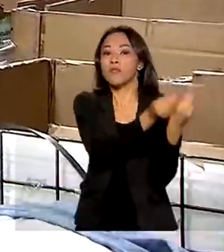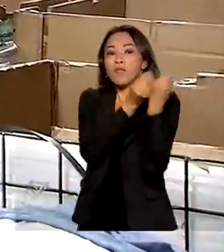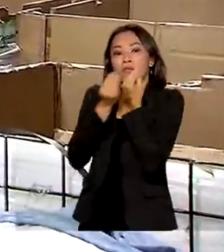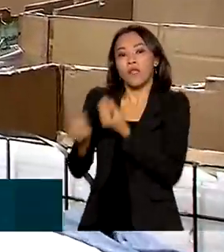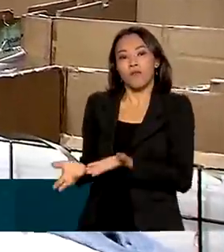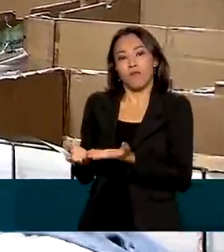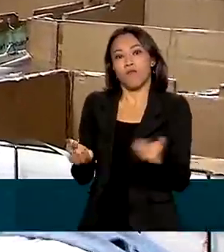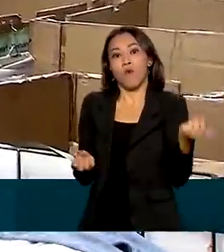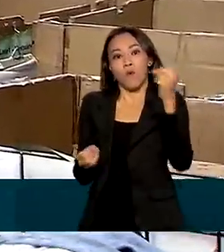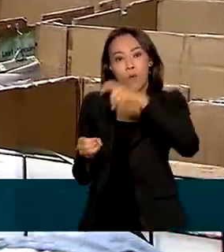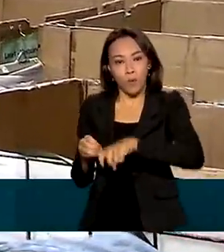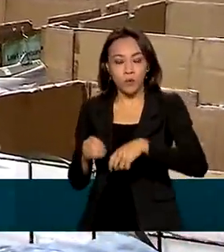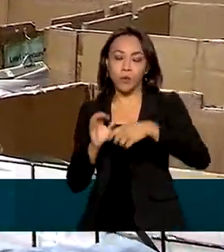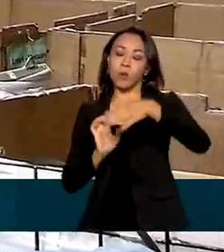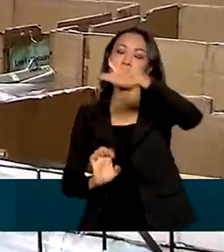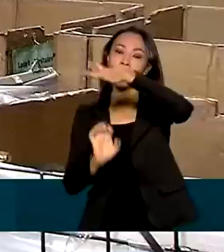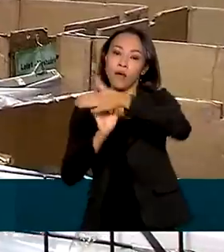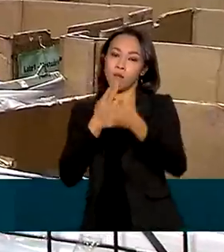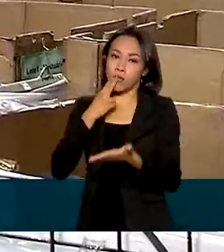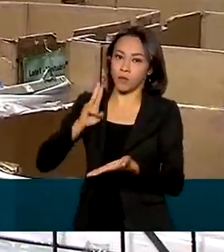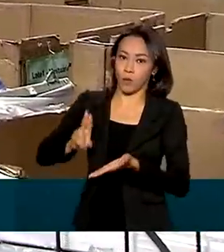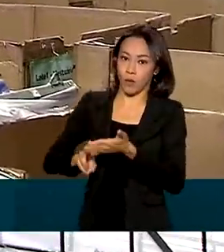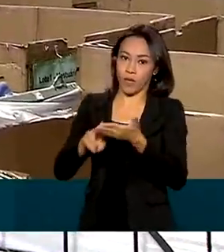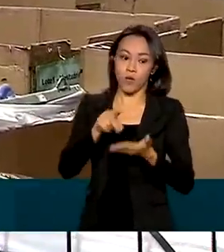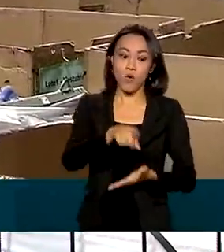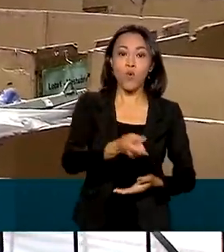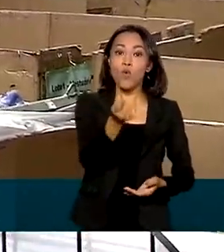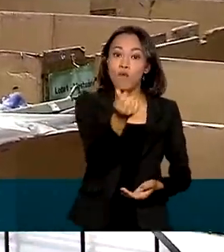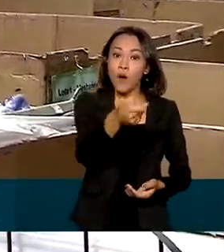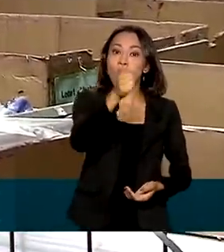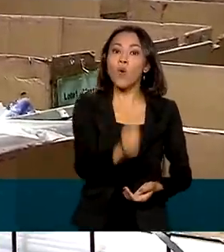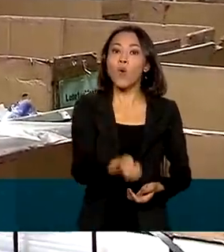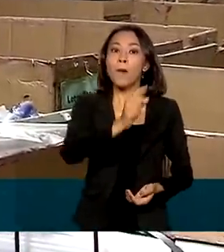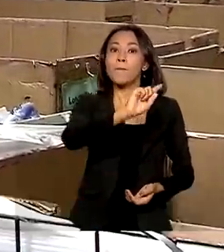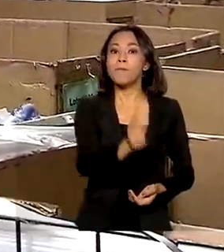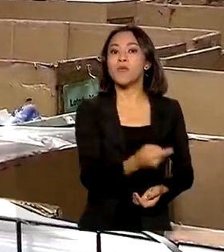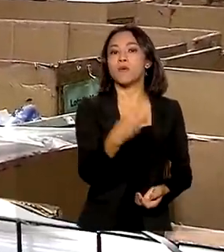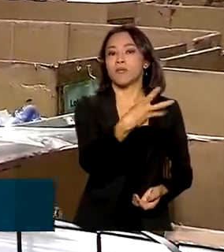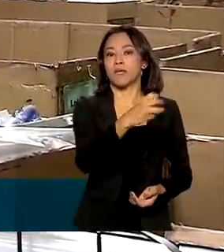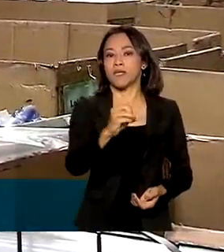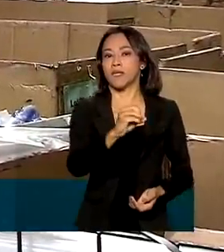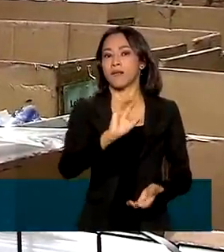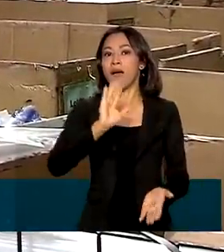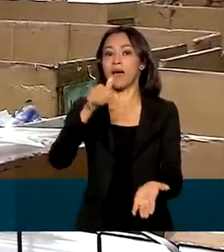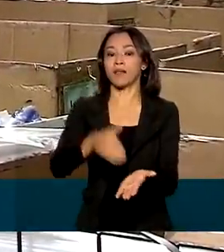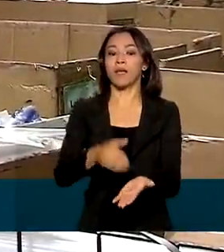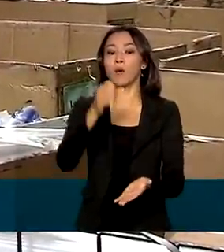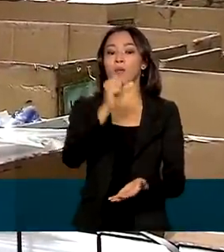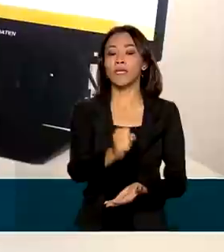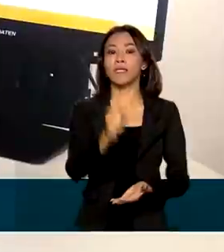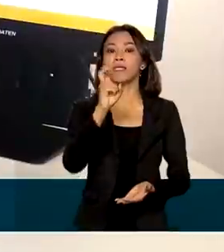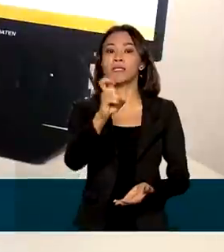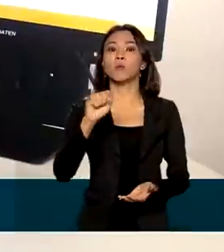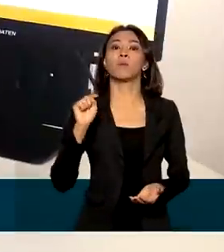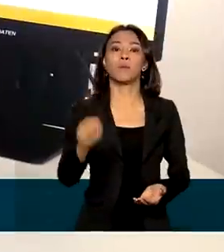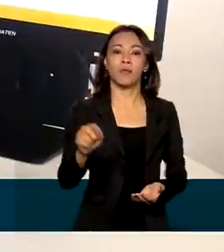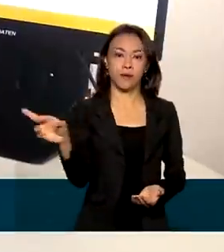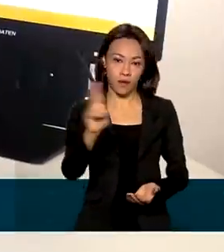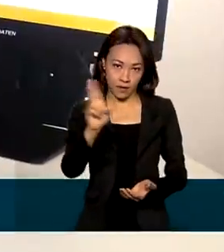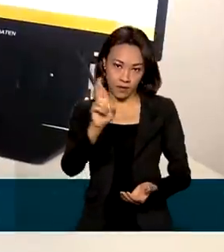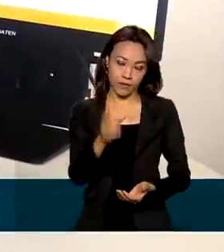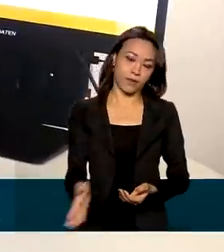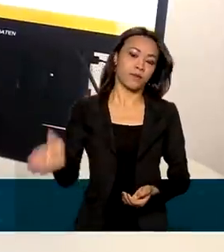encomendas. Os lances desses objetos vão de R$.300 a R 85 mil. Nosso